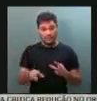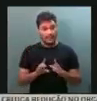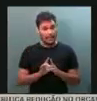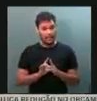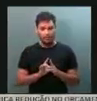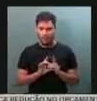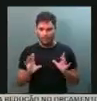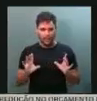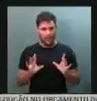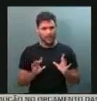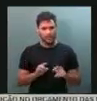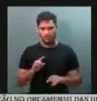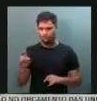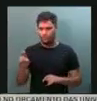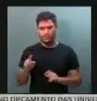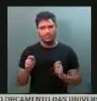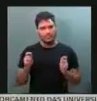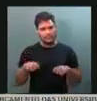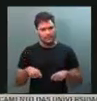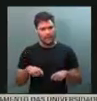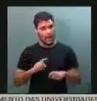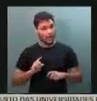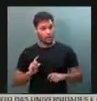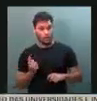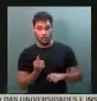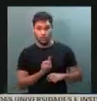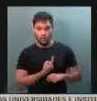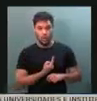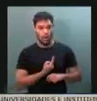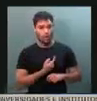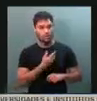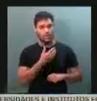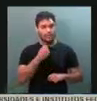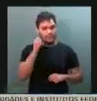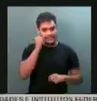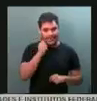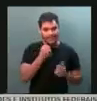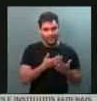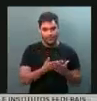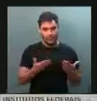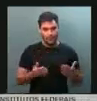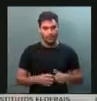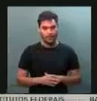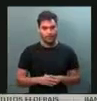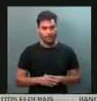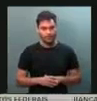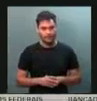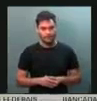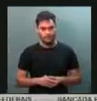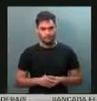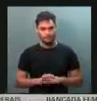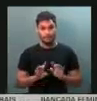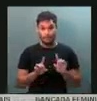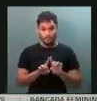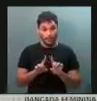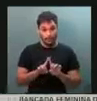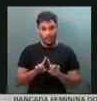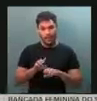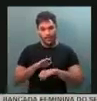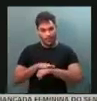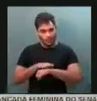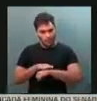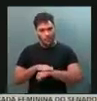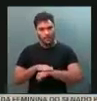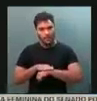que o senhor permite a todos nós, senadores. E por oferecer um momento